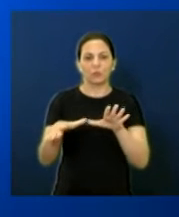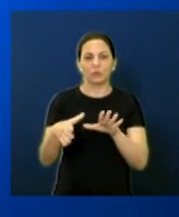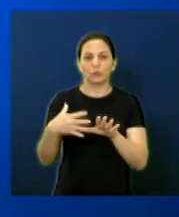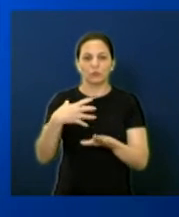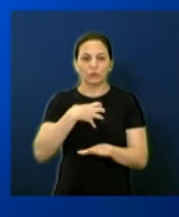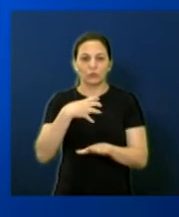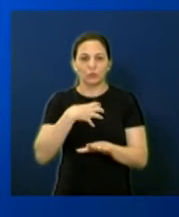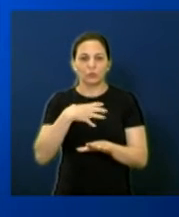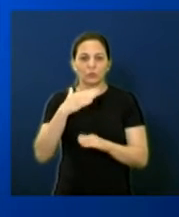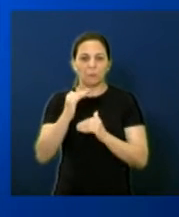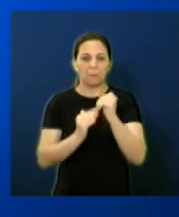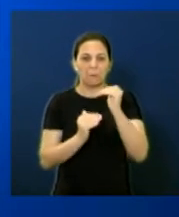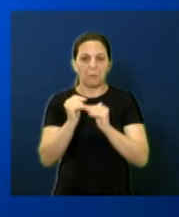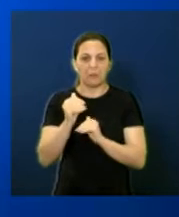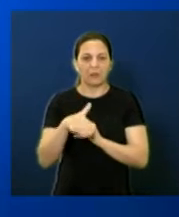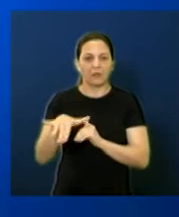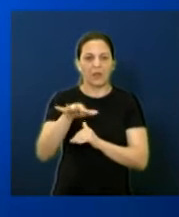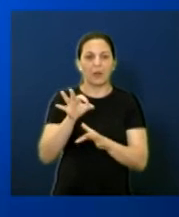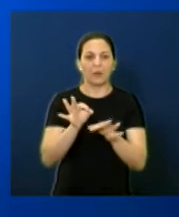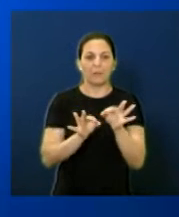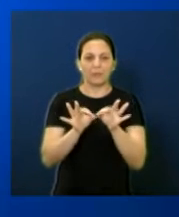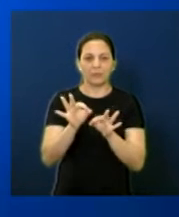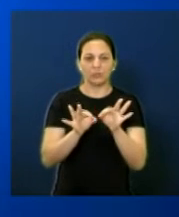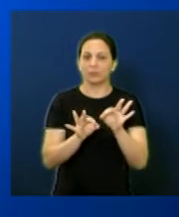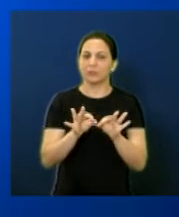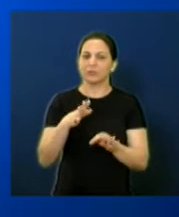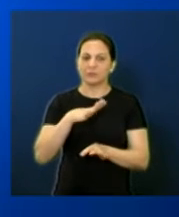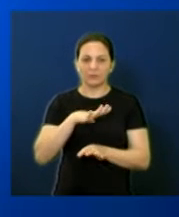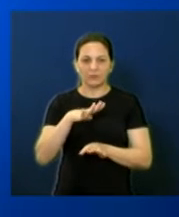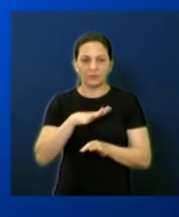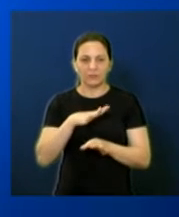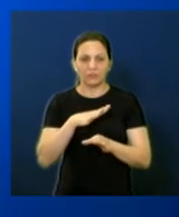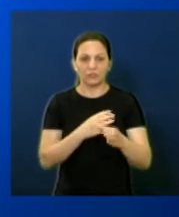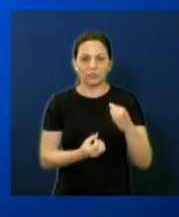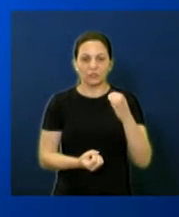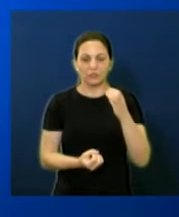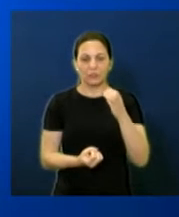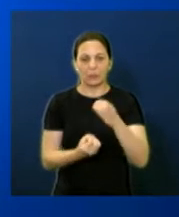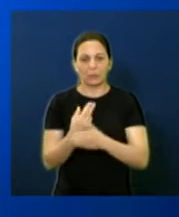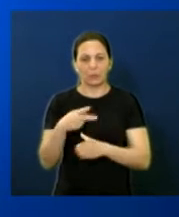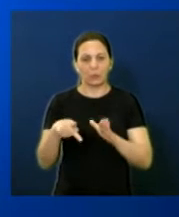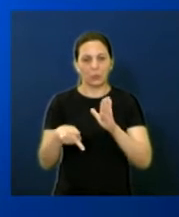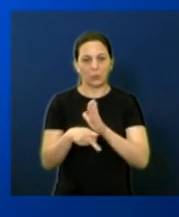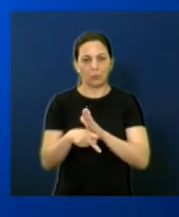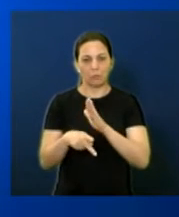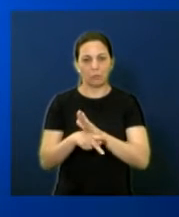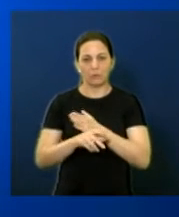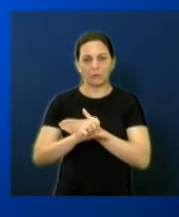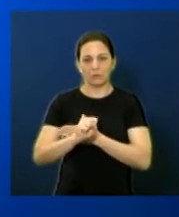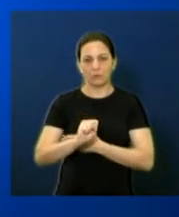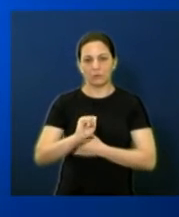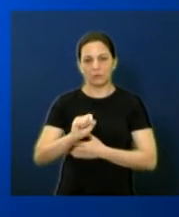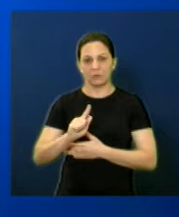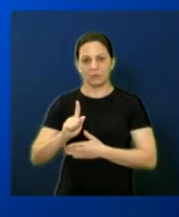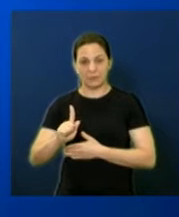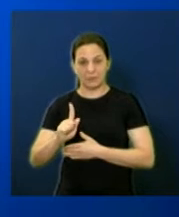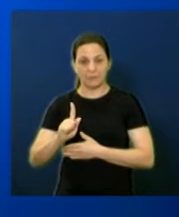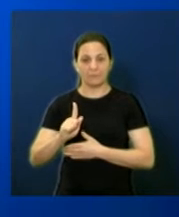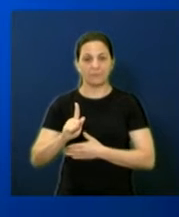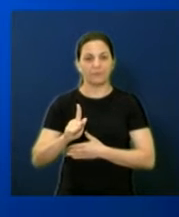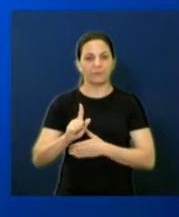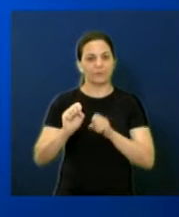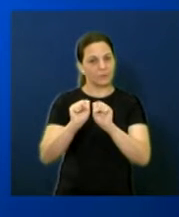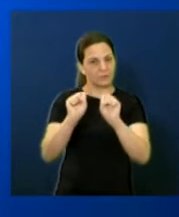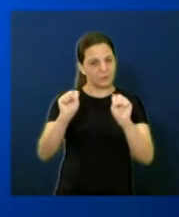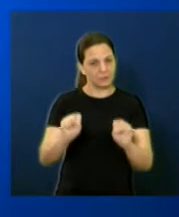expansão do corpo operacional do setor de planejamento urbano para a implantação do SIGI. Os